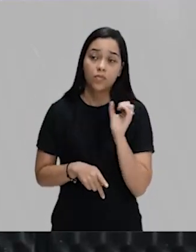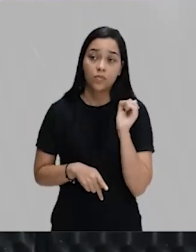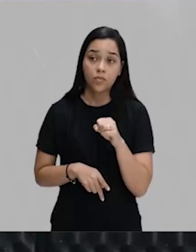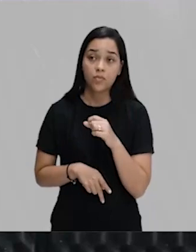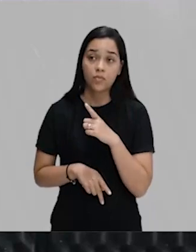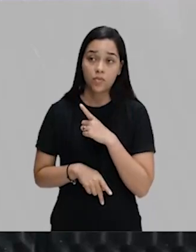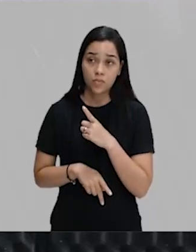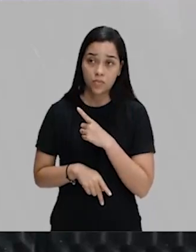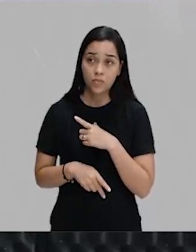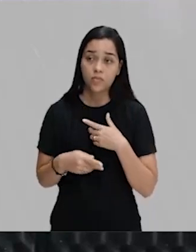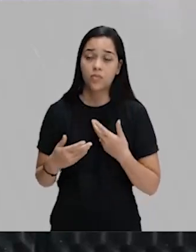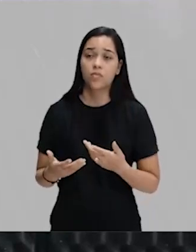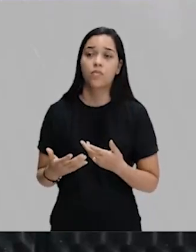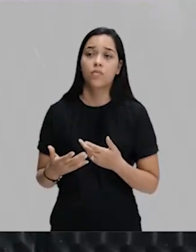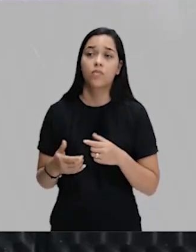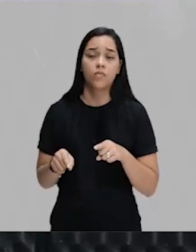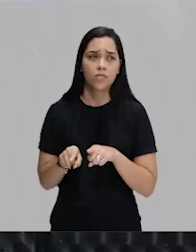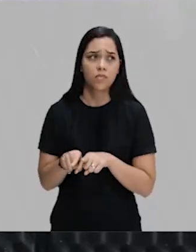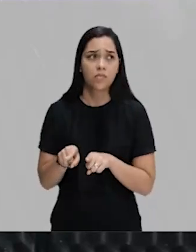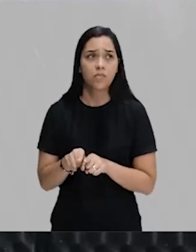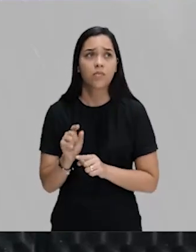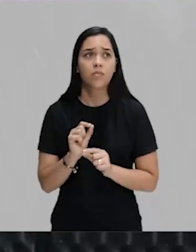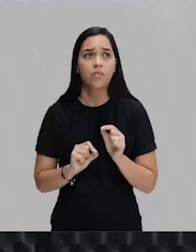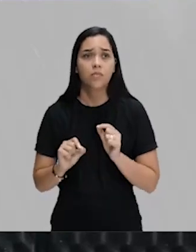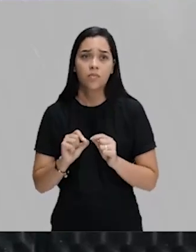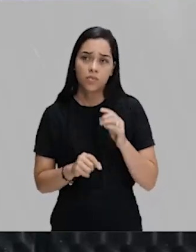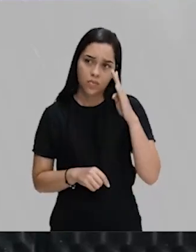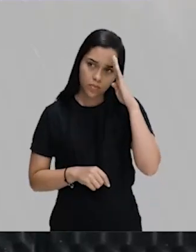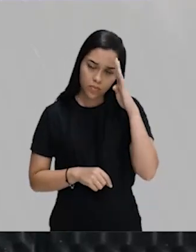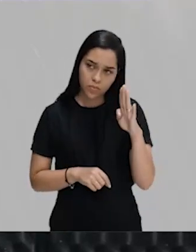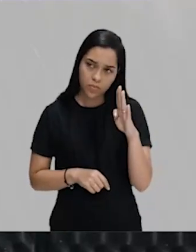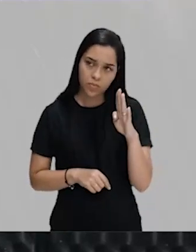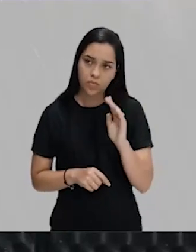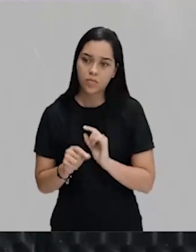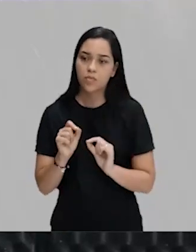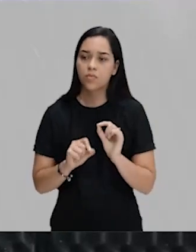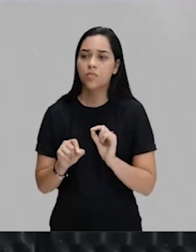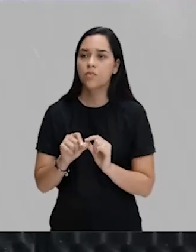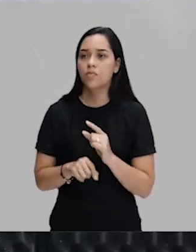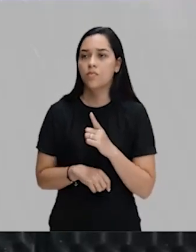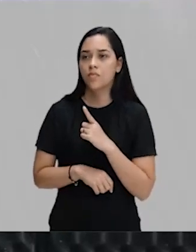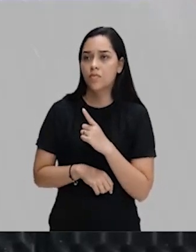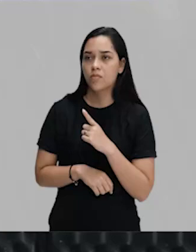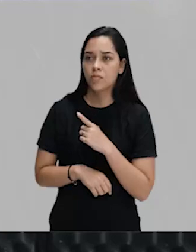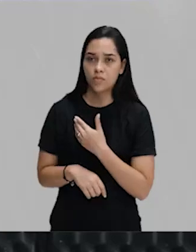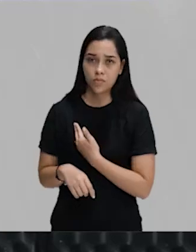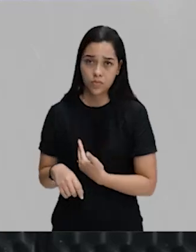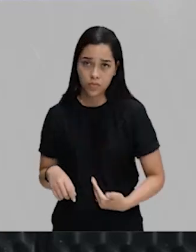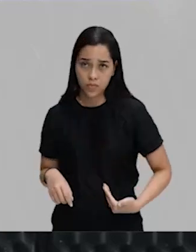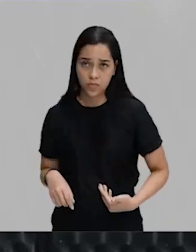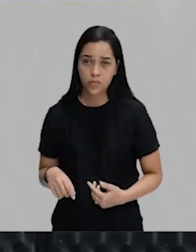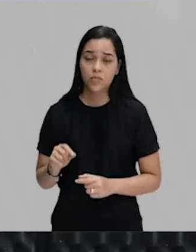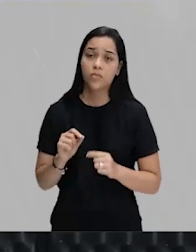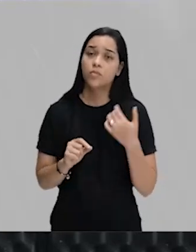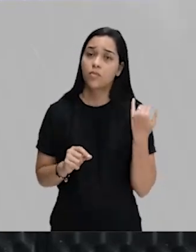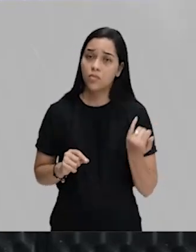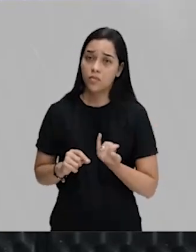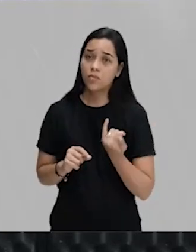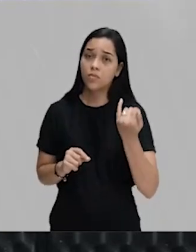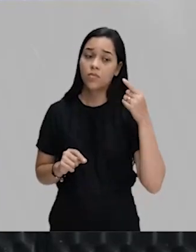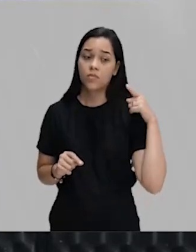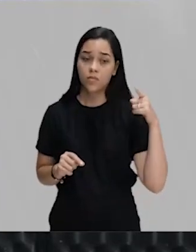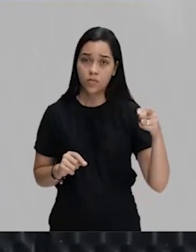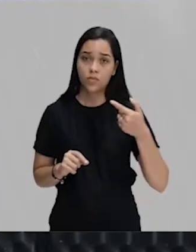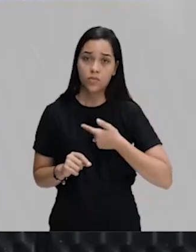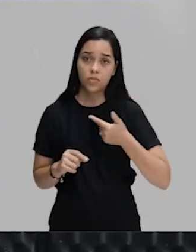de certa forma, com esse Estado imperial, e isso acaba levando um dos principais pilares desse Estado, que foi importante para ele,